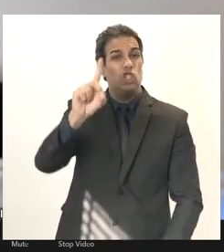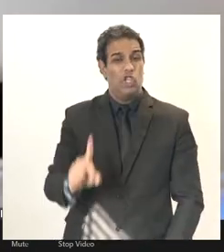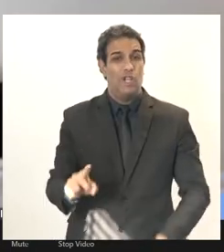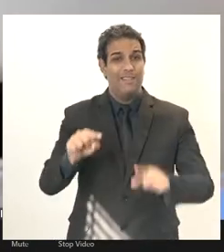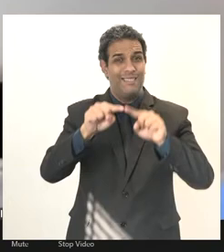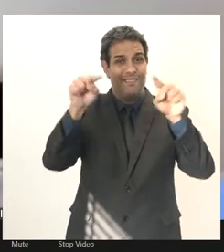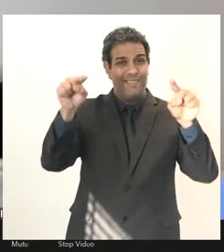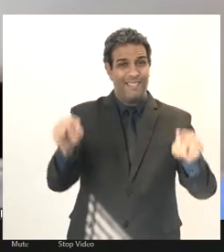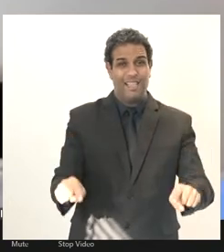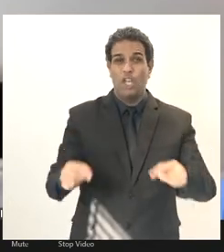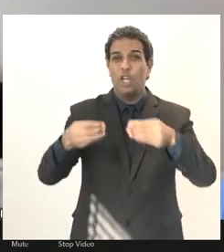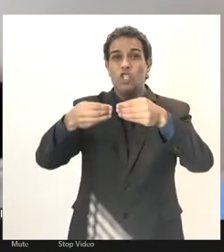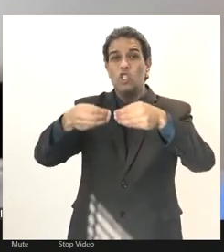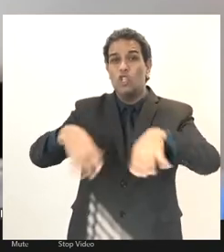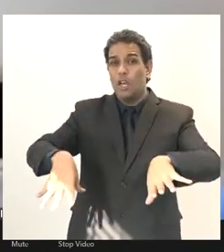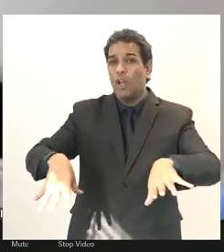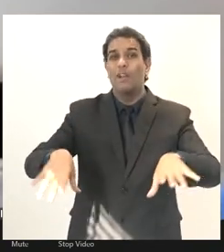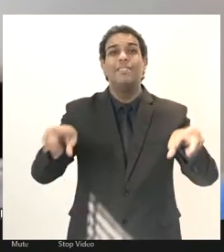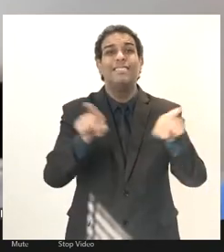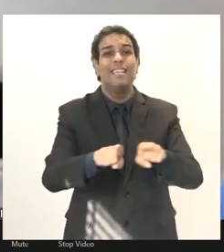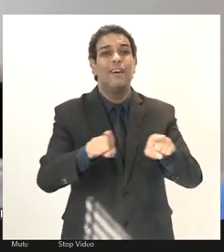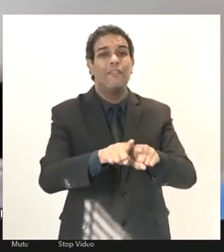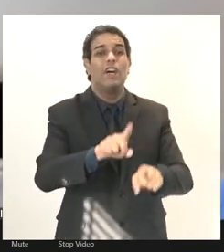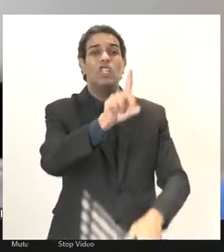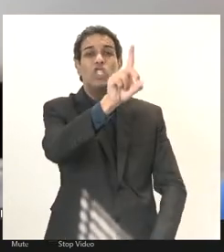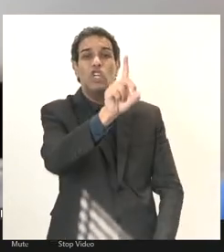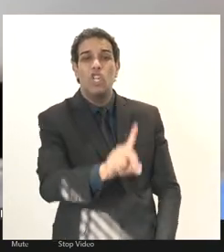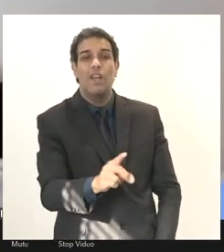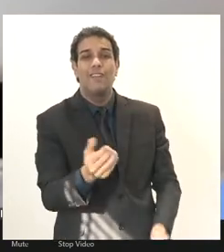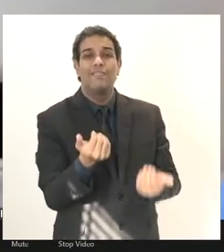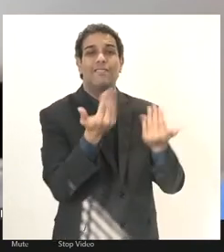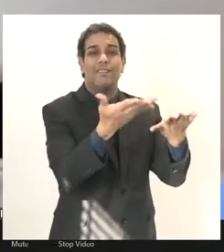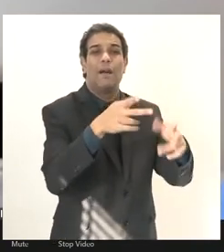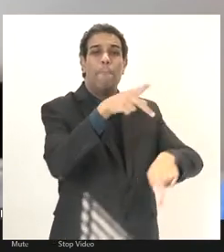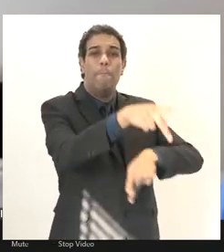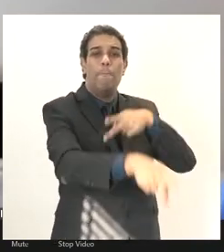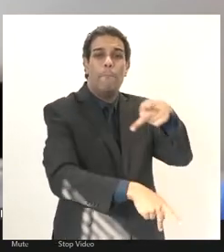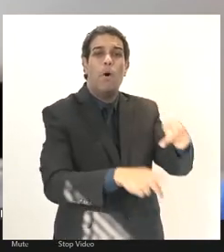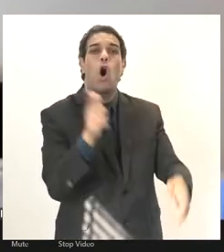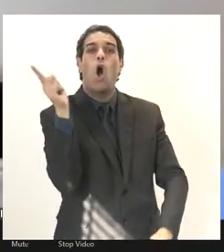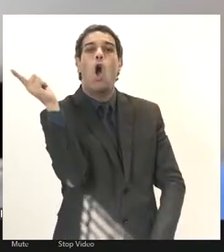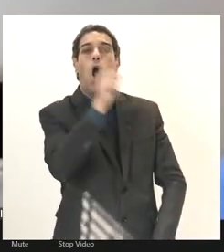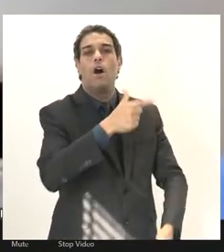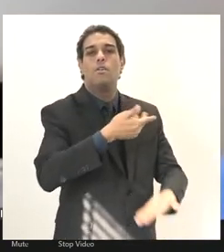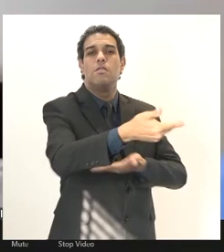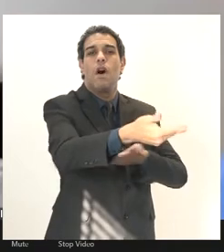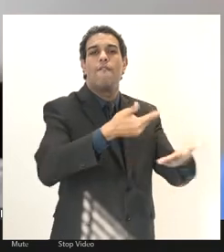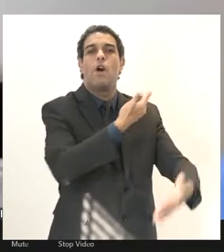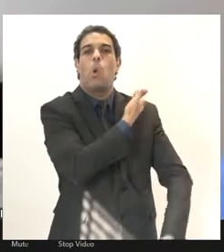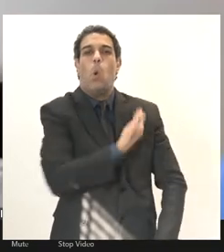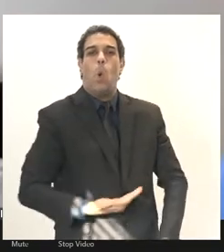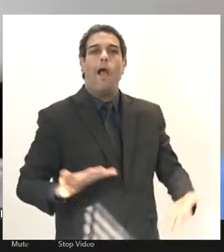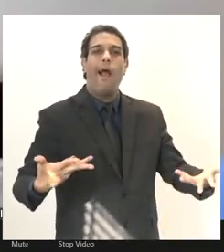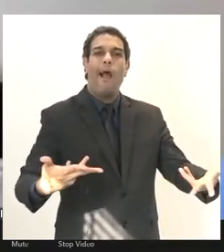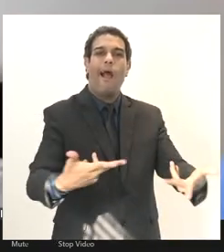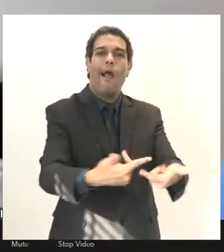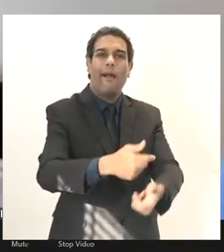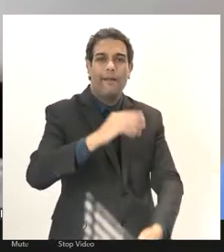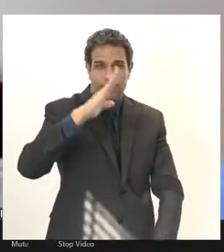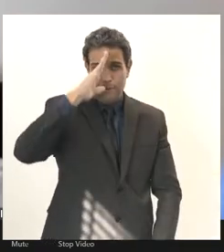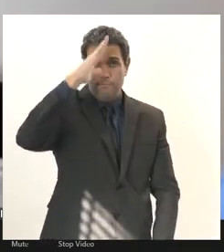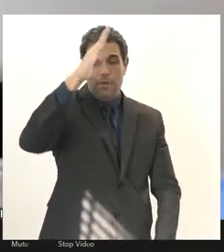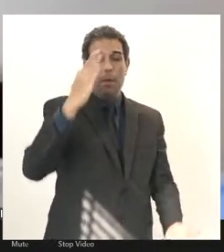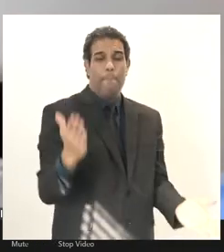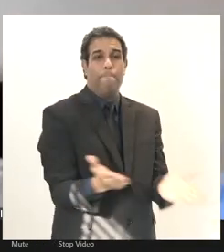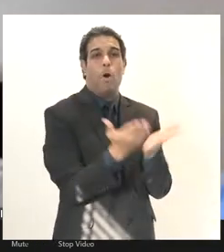públicos e ataca o direito da população a ter os serviços públicos especialmente a população mais